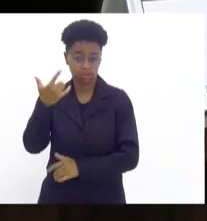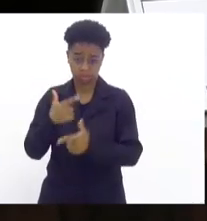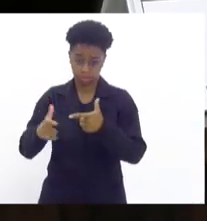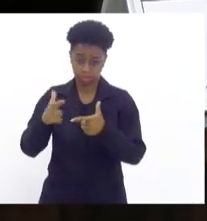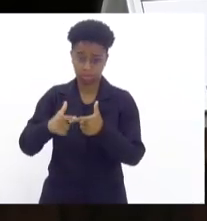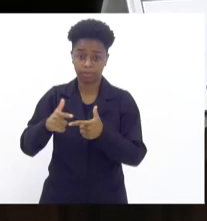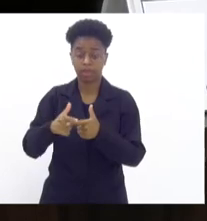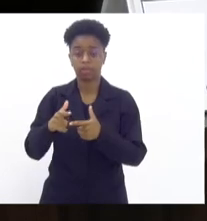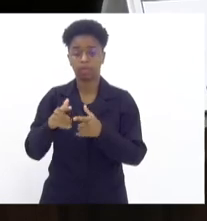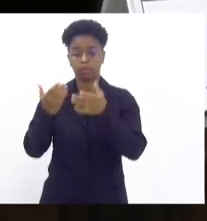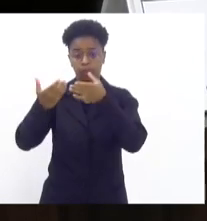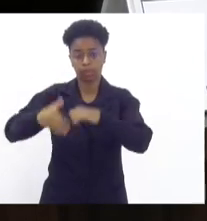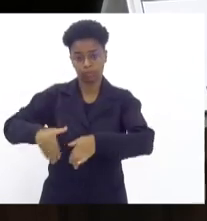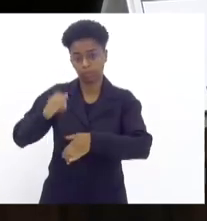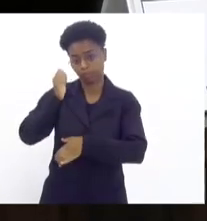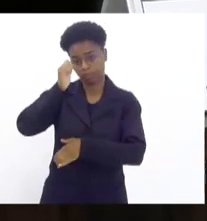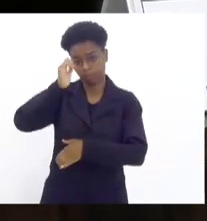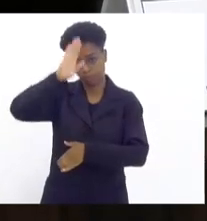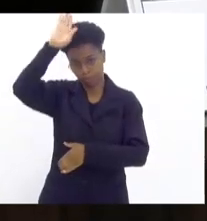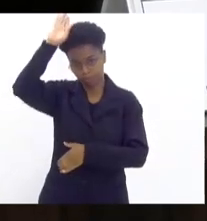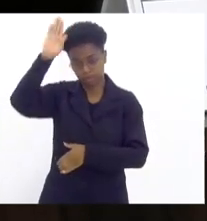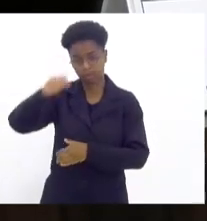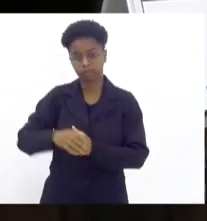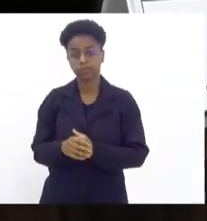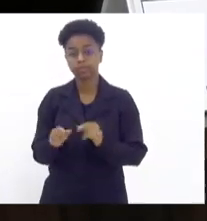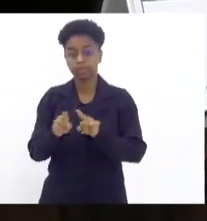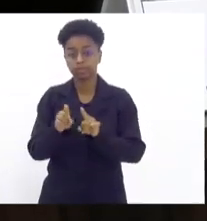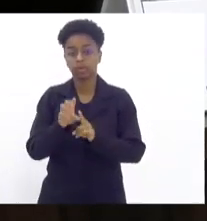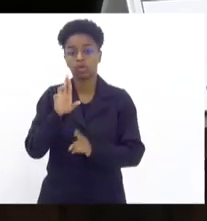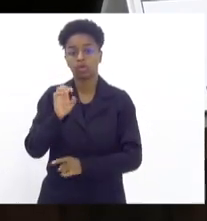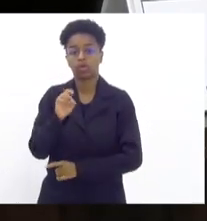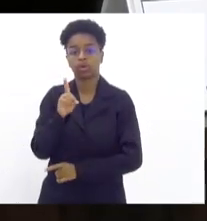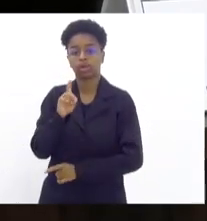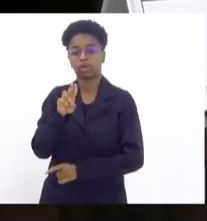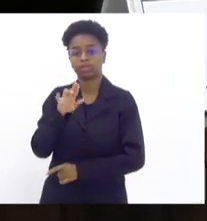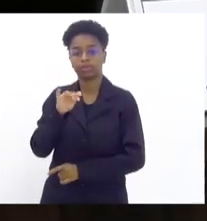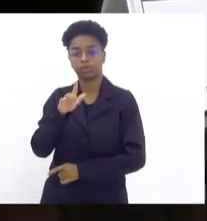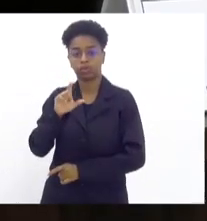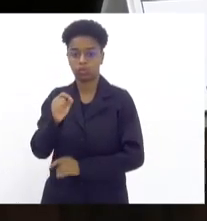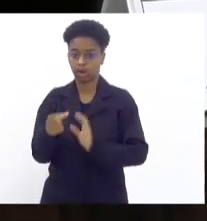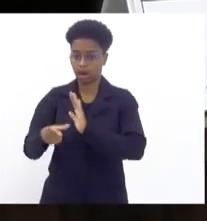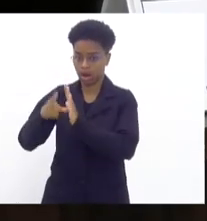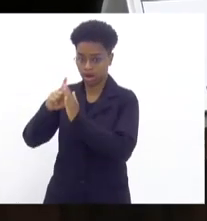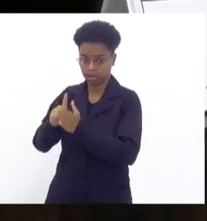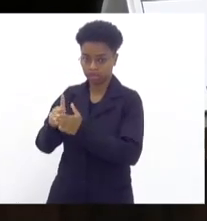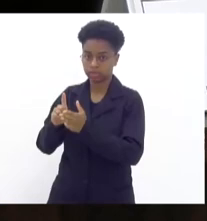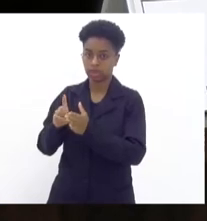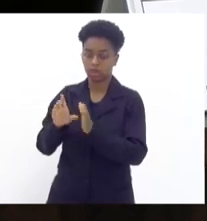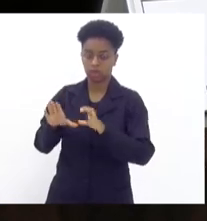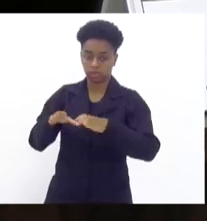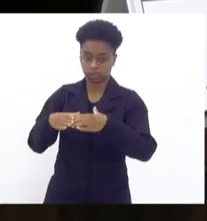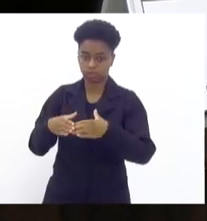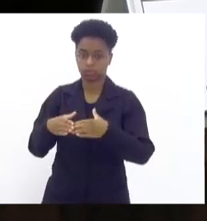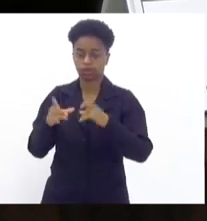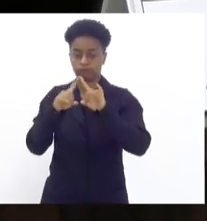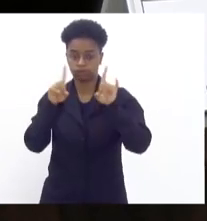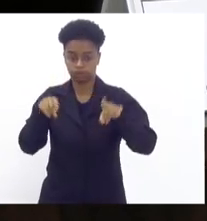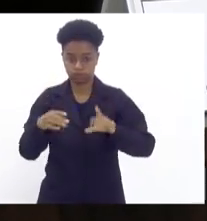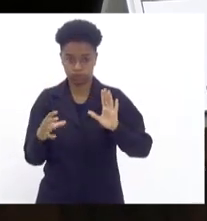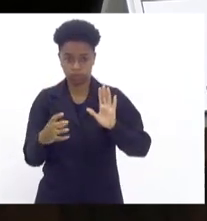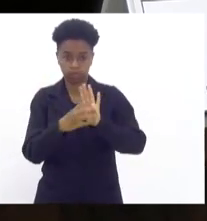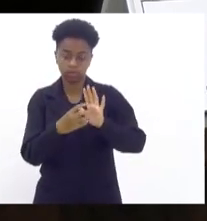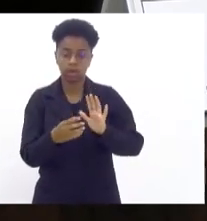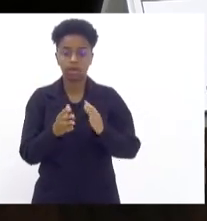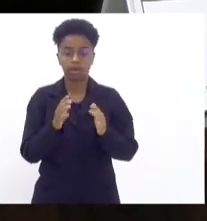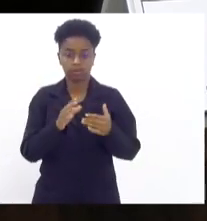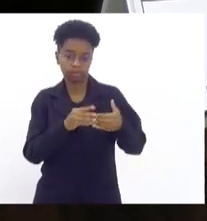de bombeiro militar. O deputado Rodrigo Amorim, que me antecedeu na comissão de segurança, perdão, na comissão de servidores, conduziu a